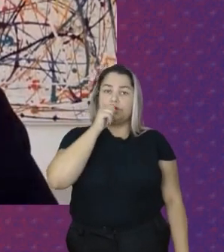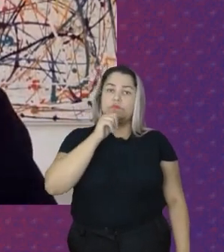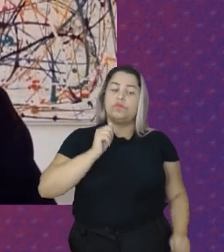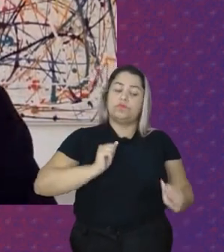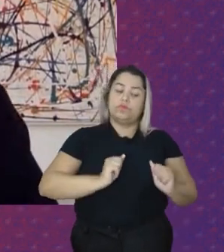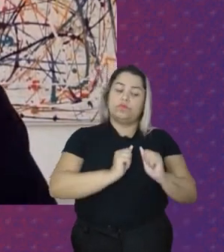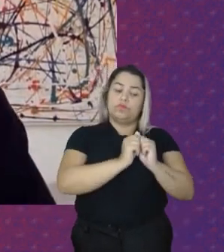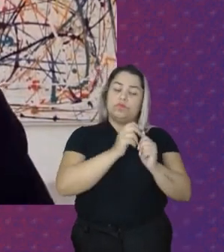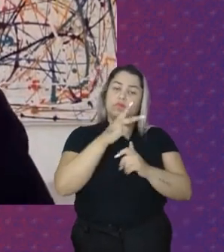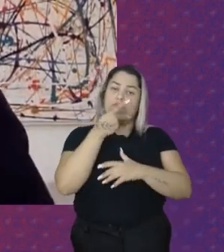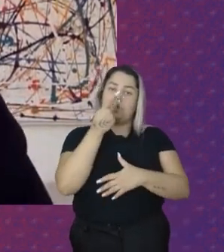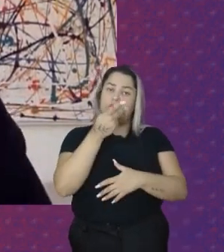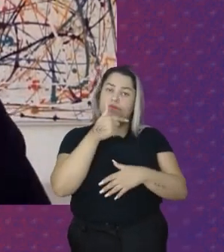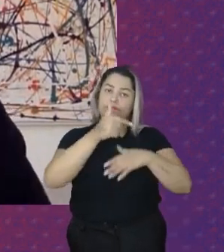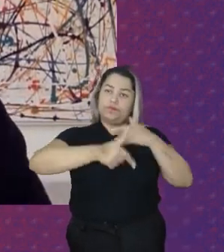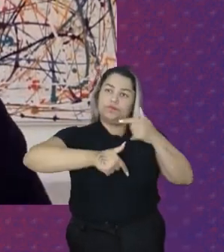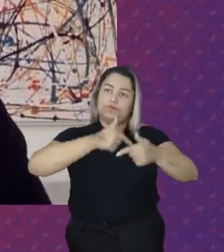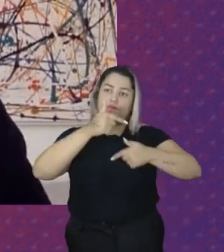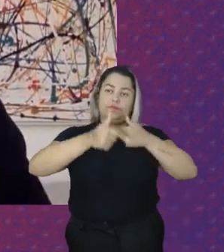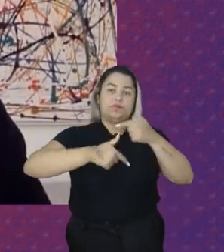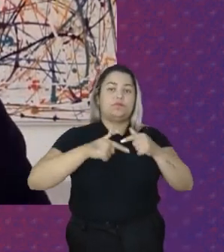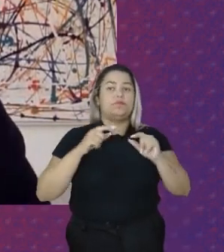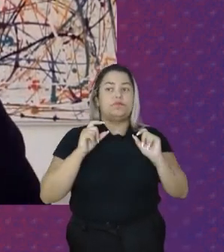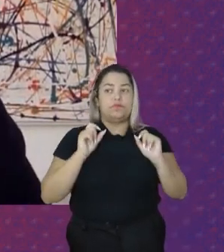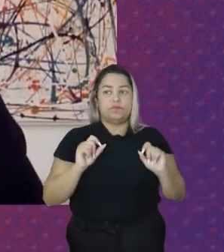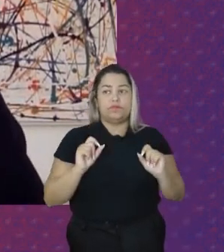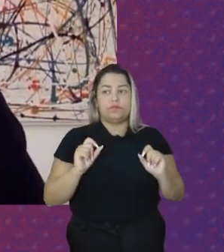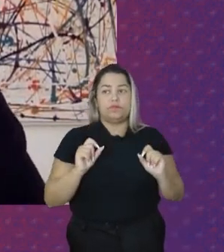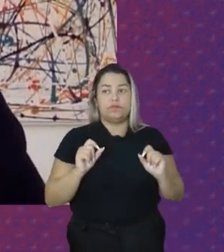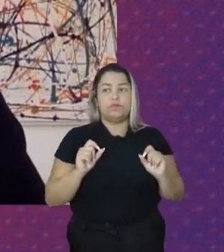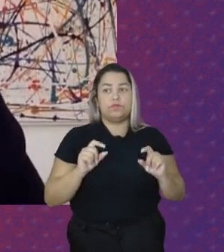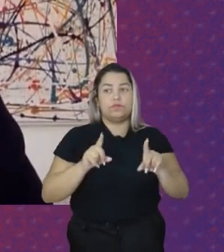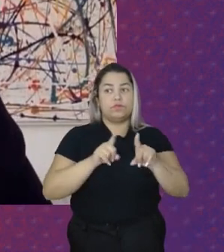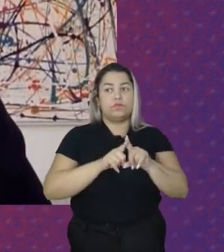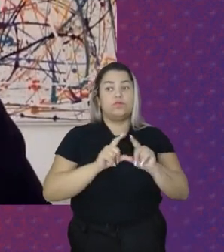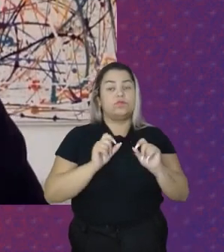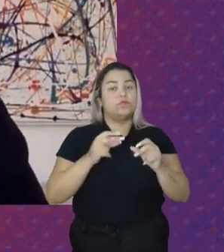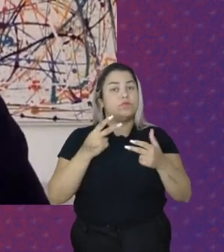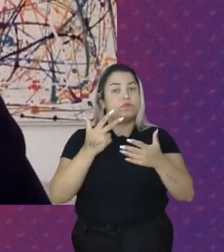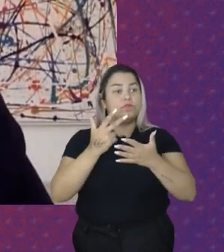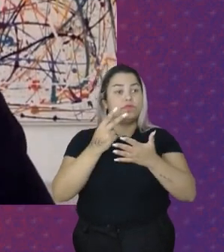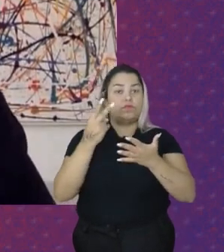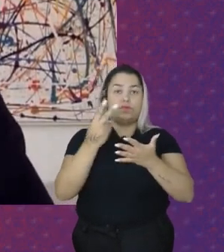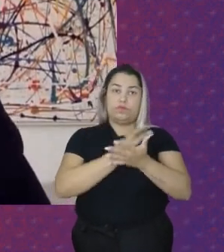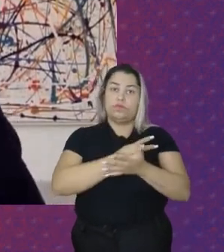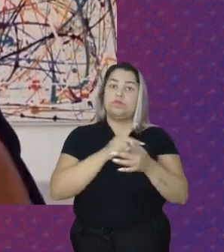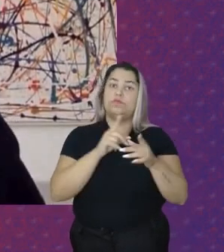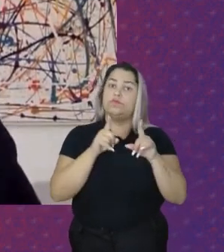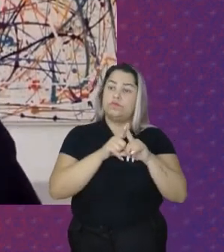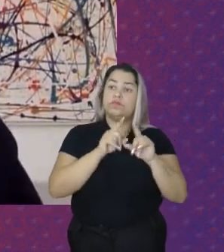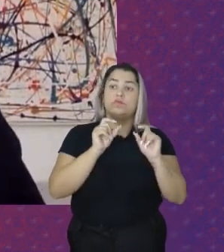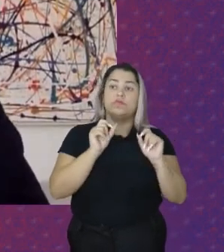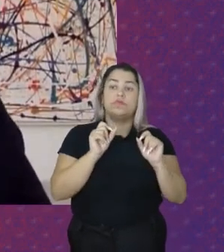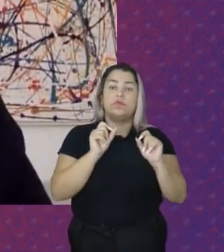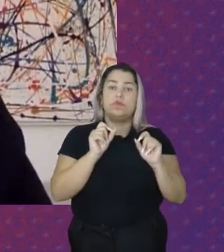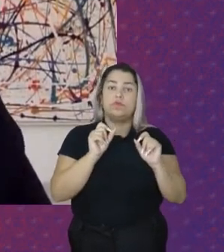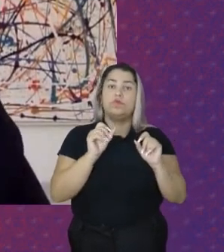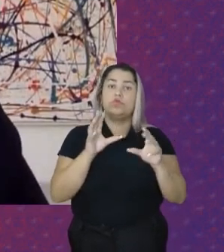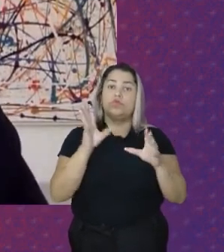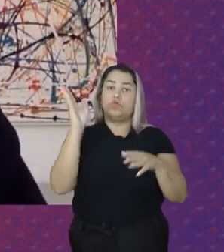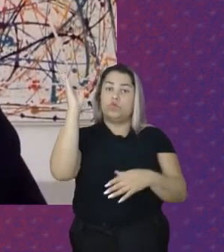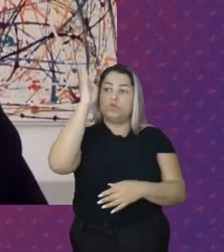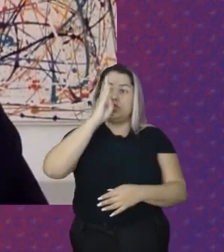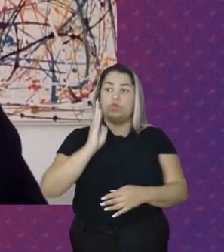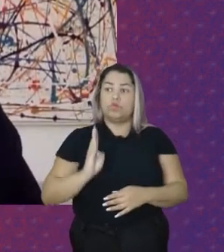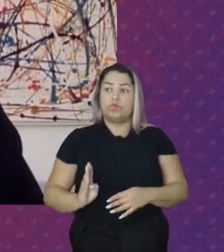Falando De um trabalho Que Na maior parte Dos casos Ao redor do globo Inclusive No Brasil